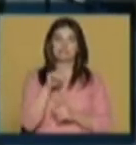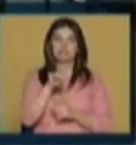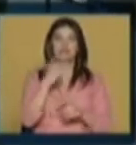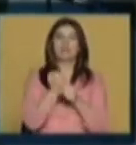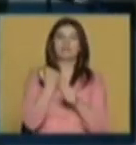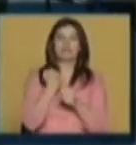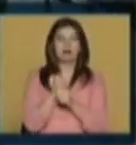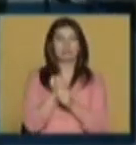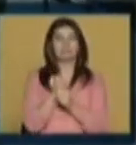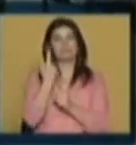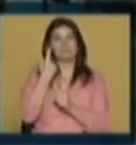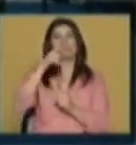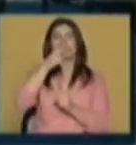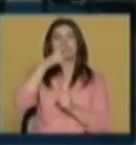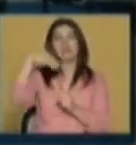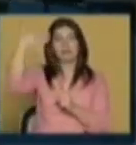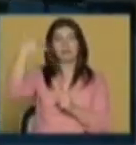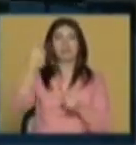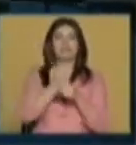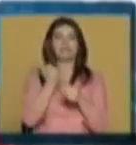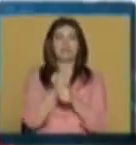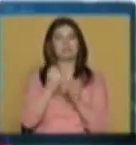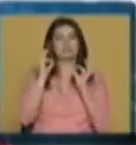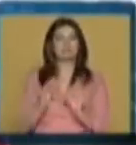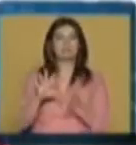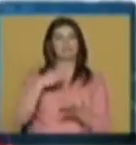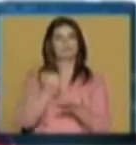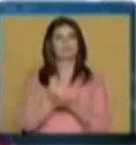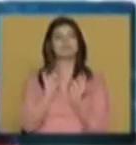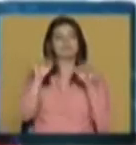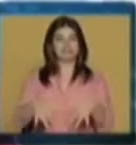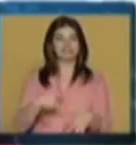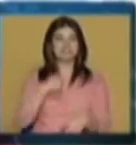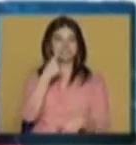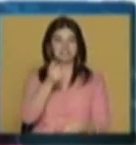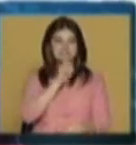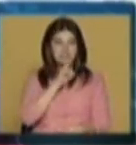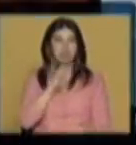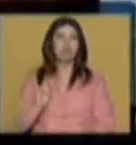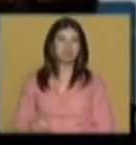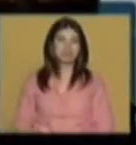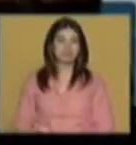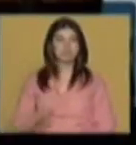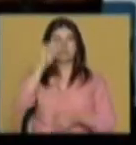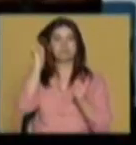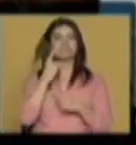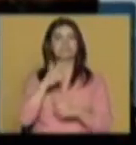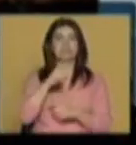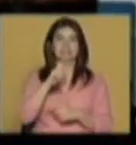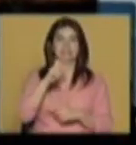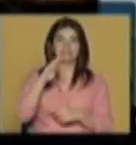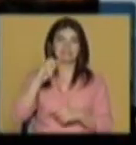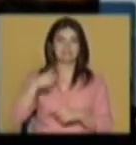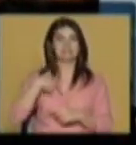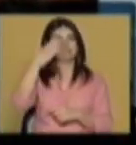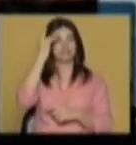acabada, portanto, algum dia poderemos dizer que a obra está, efetivamente, terminada, professora Tereza Cruz? Com certeza não, e na nossa